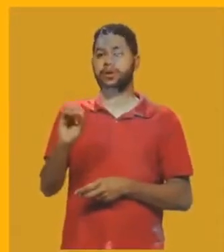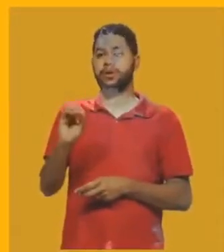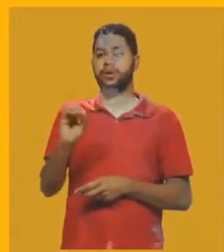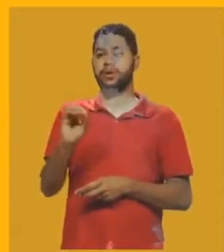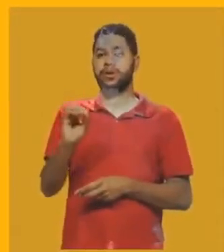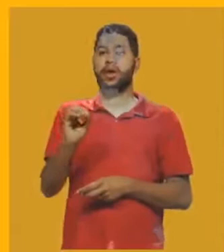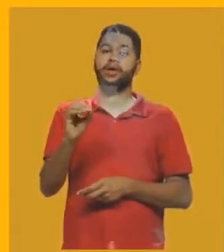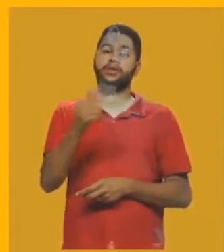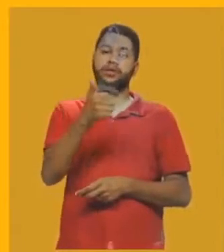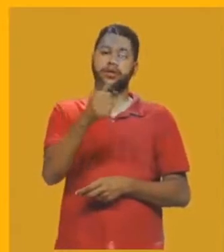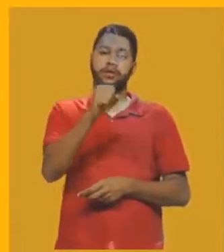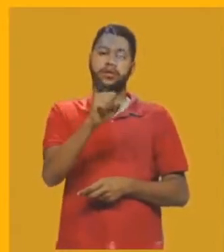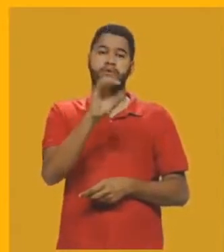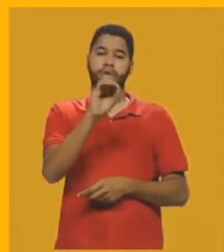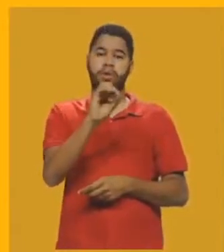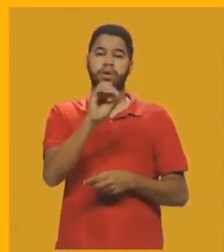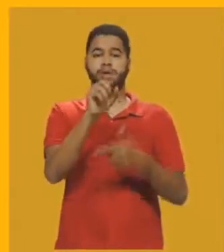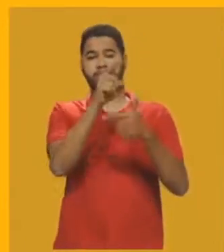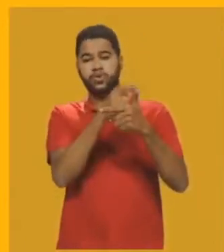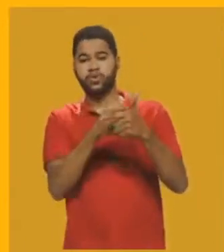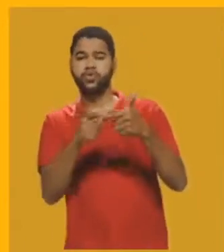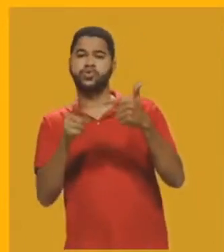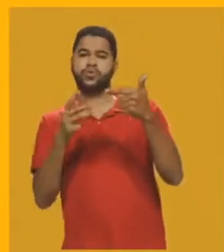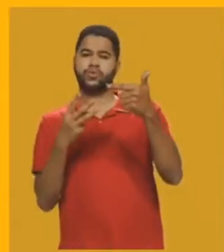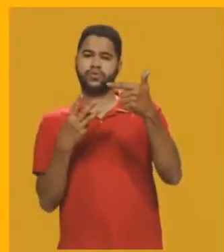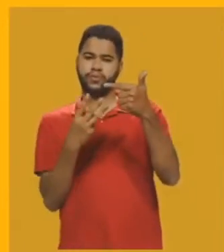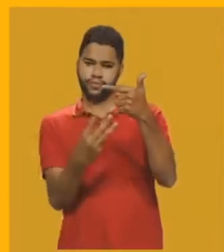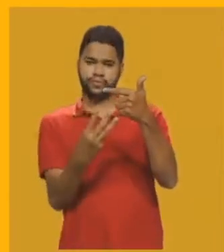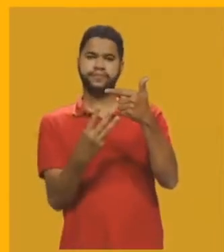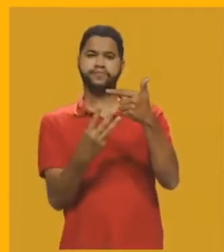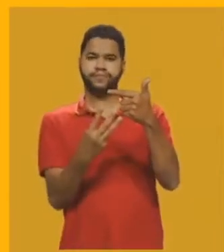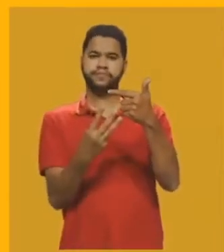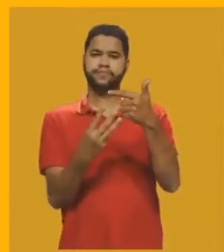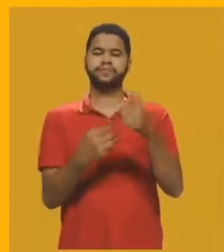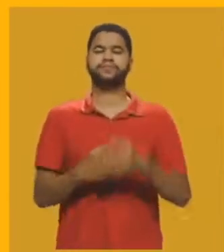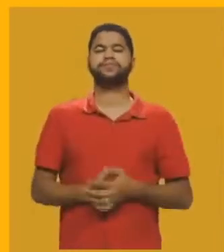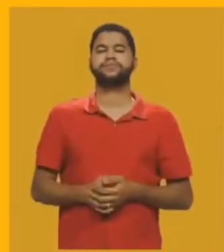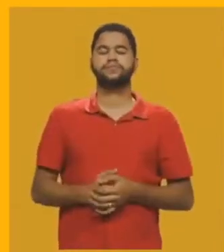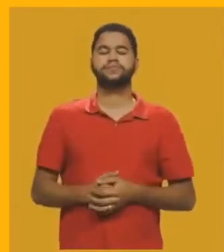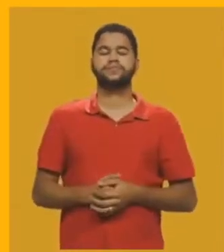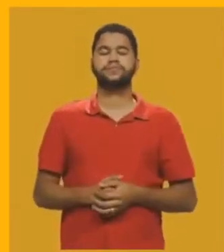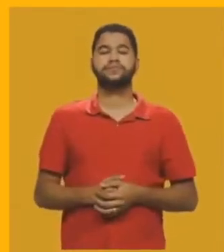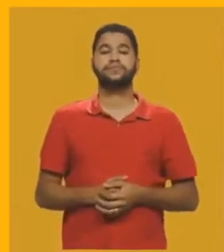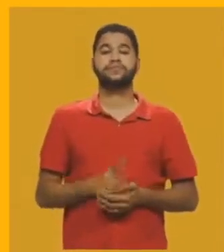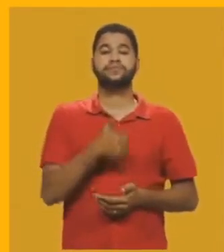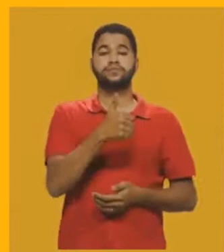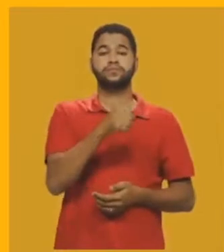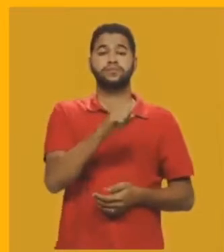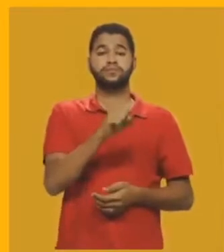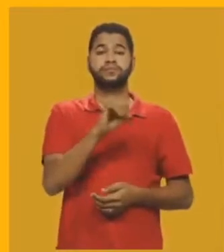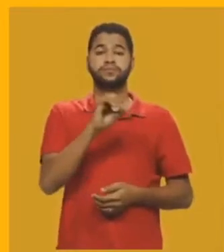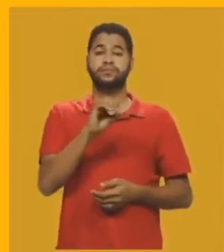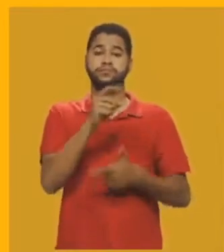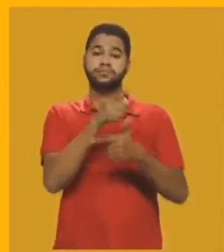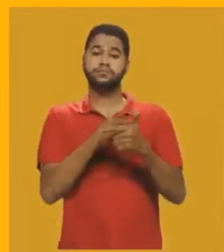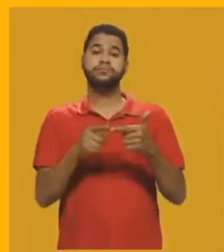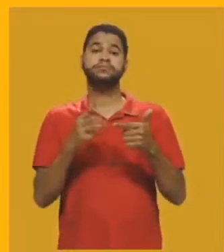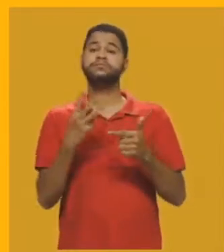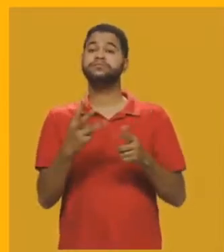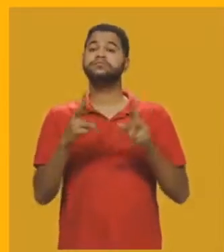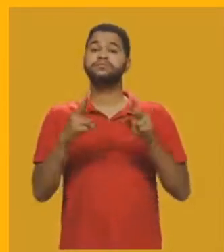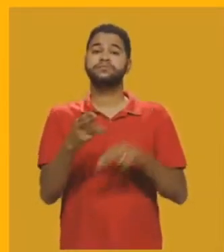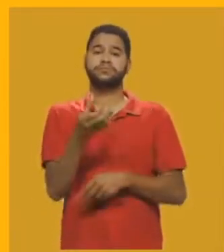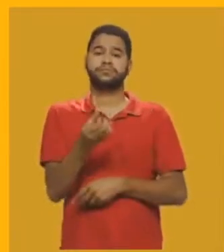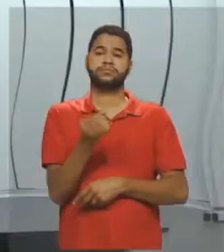O x vai ser igual, passo 3 que está multiplicando para cá dividindo, 180 dividido por 3